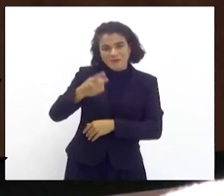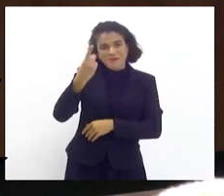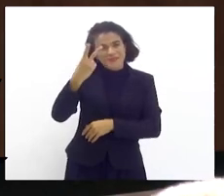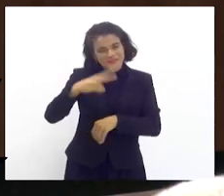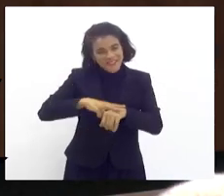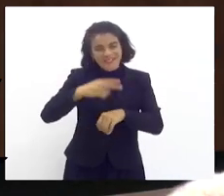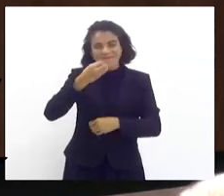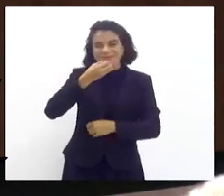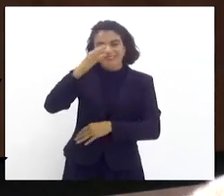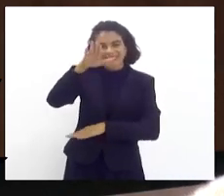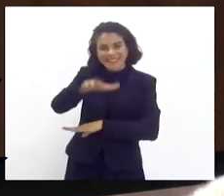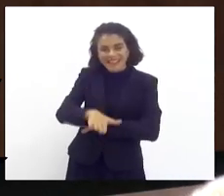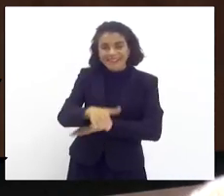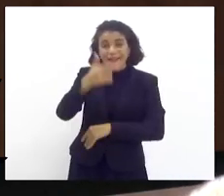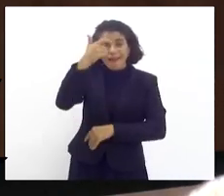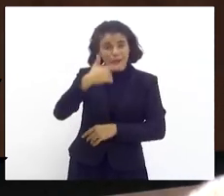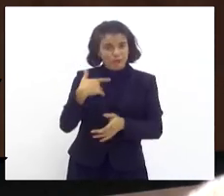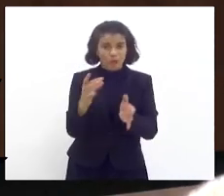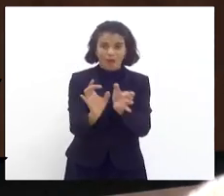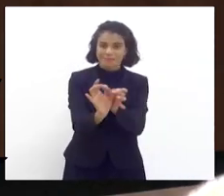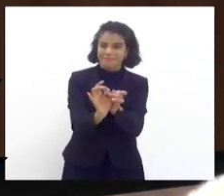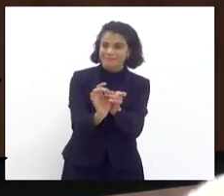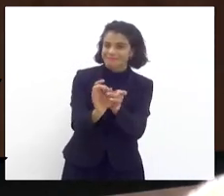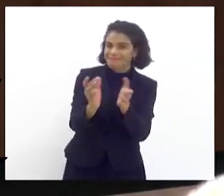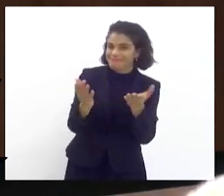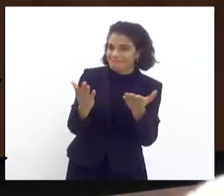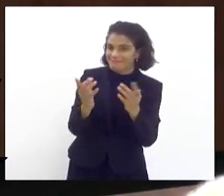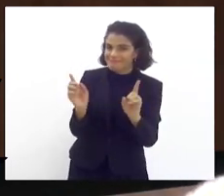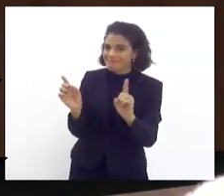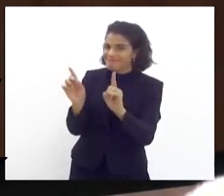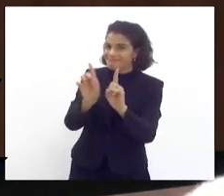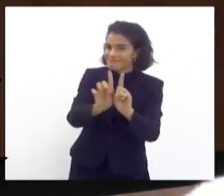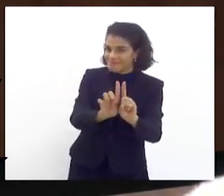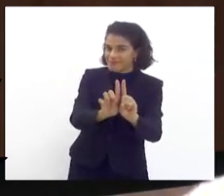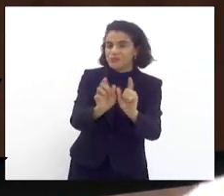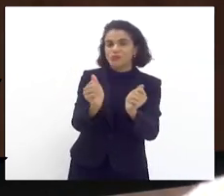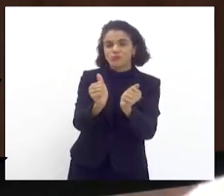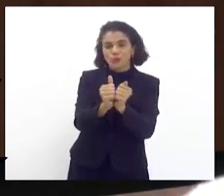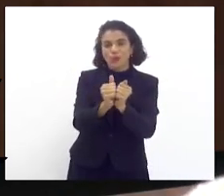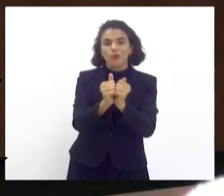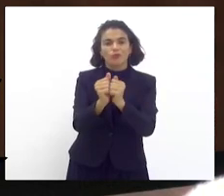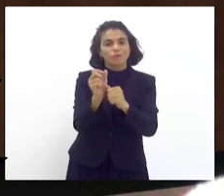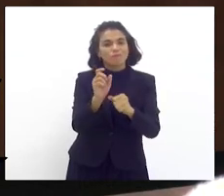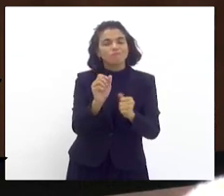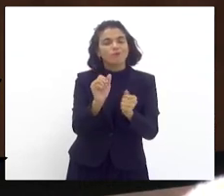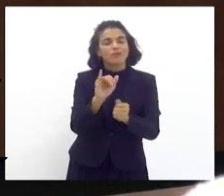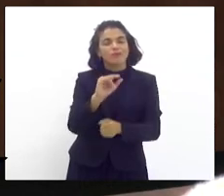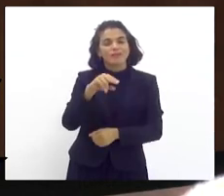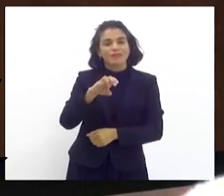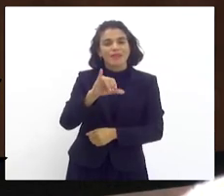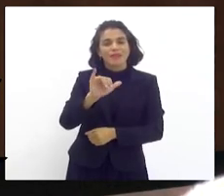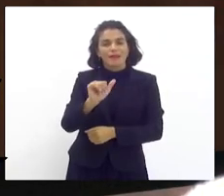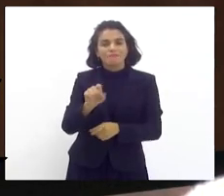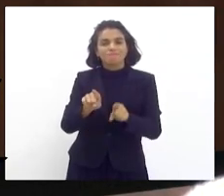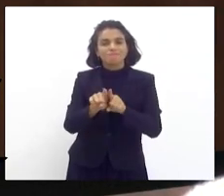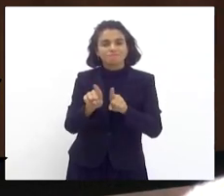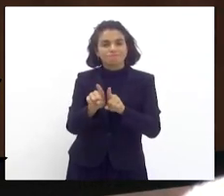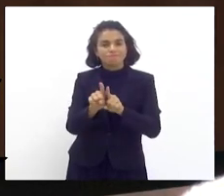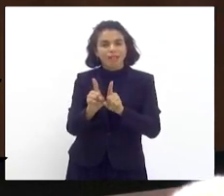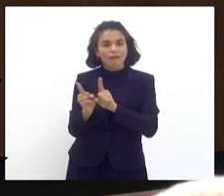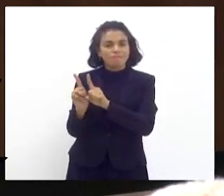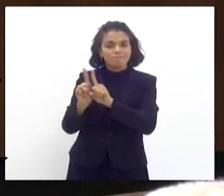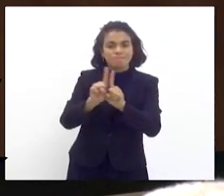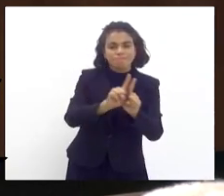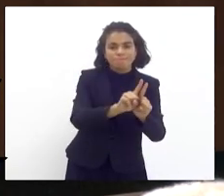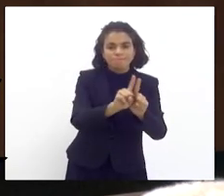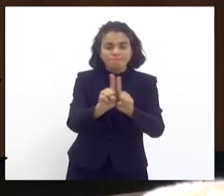tarde à senhora. Eu me coloco à disposição para estar com a senhora juntamente com a oficialização do INEA e todos os órgãos para poder estar próximo,